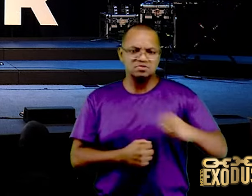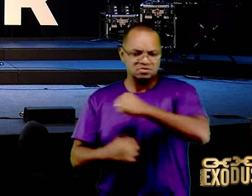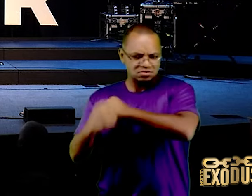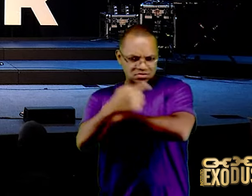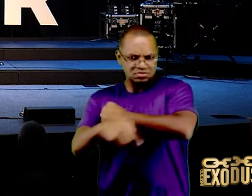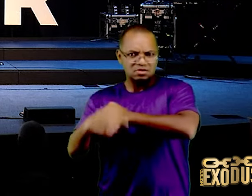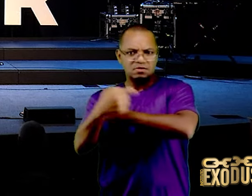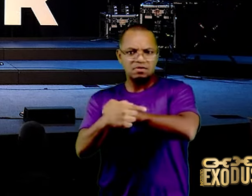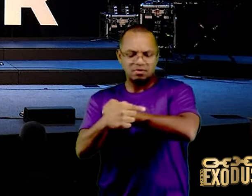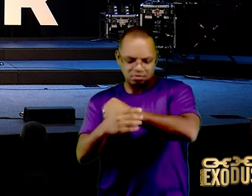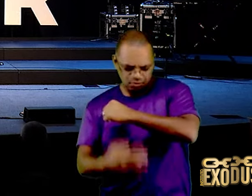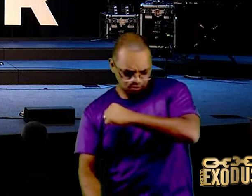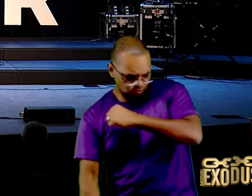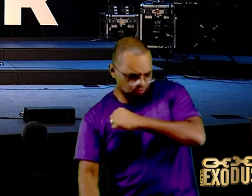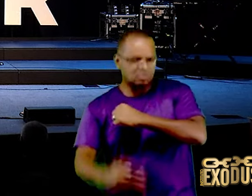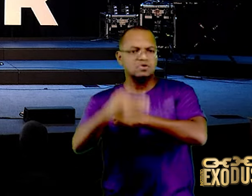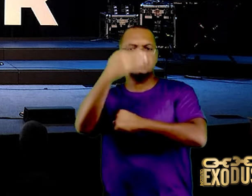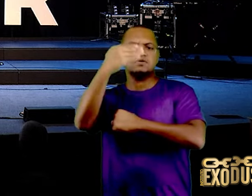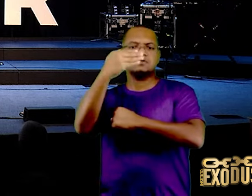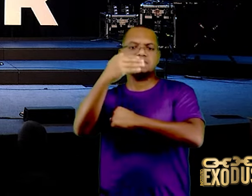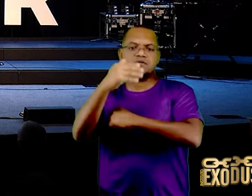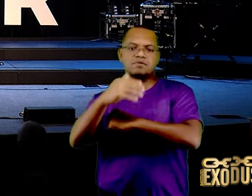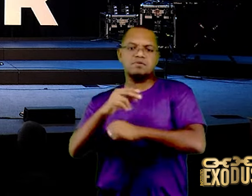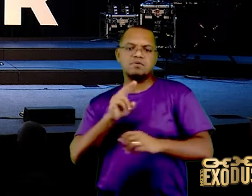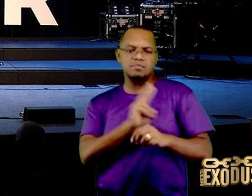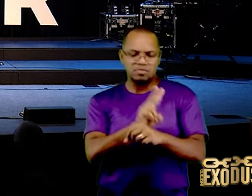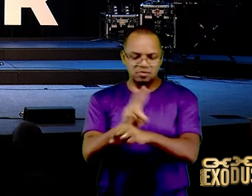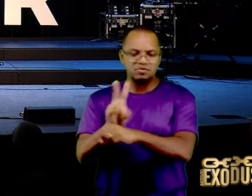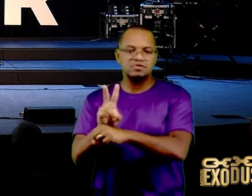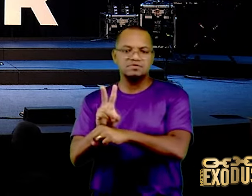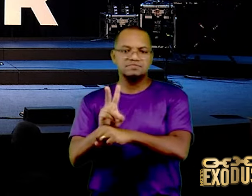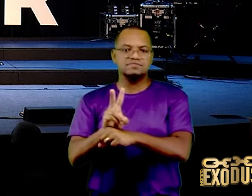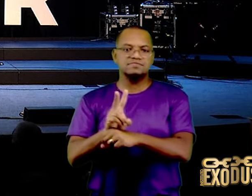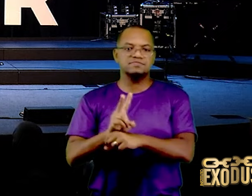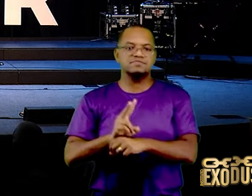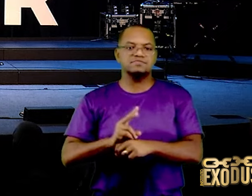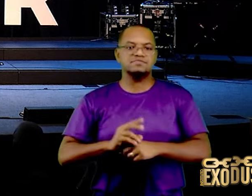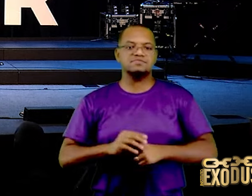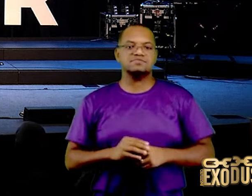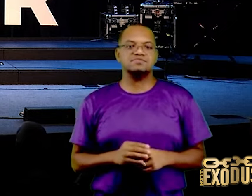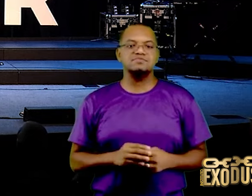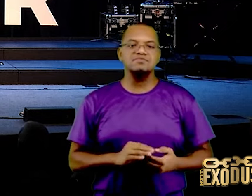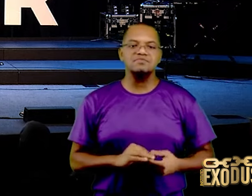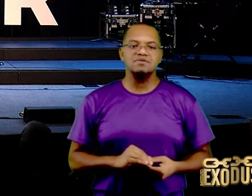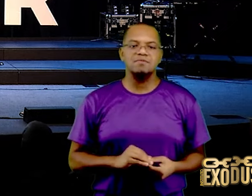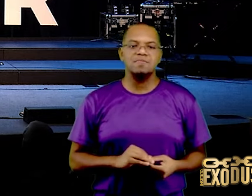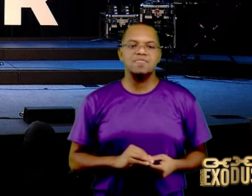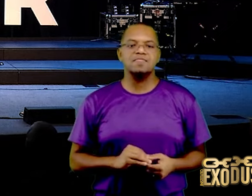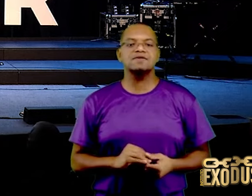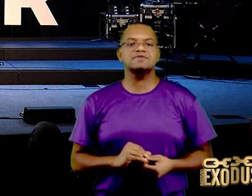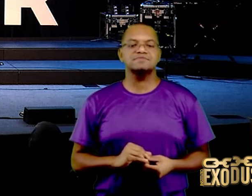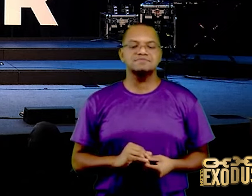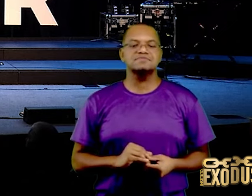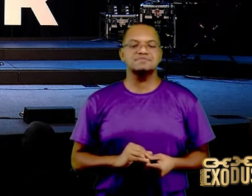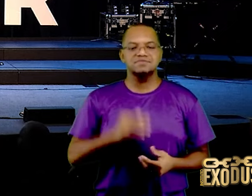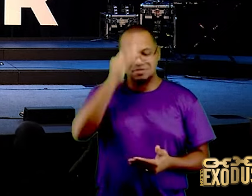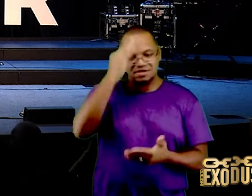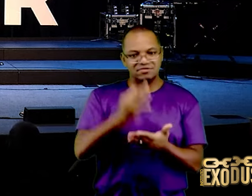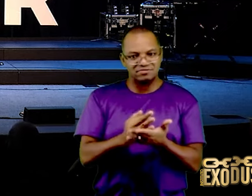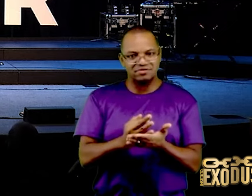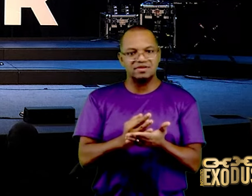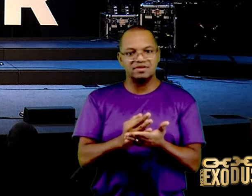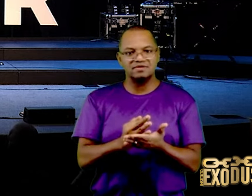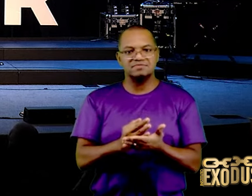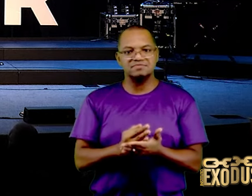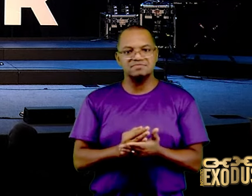cima a baixo, sobretudo, daqui a pouco a gente começa a usar, sobretudo em Curitiba, vem daqui, aquele escudão da fé, você apaga